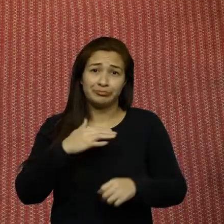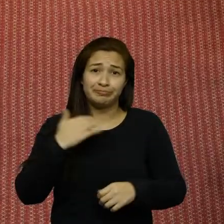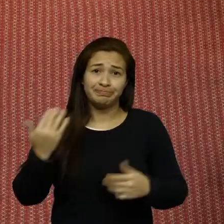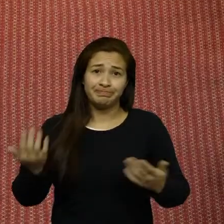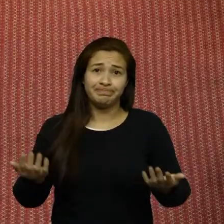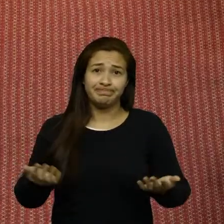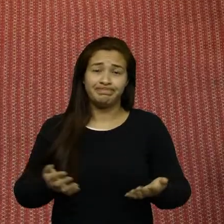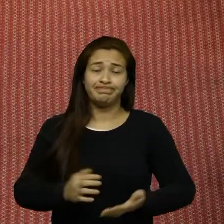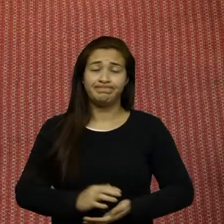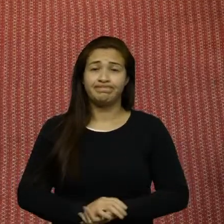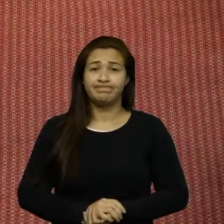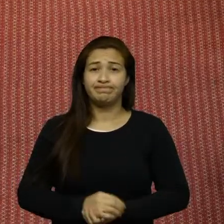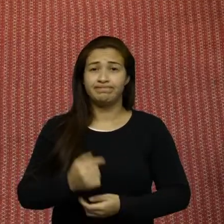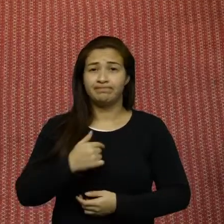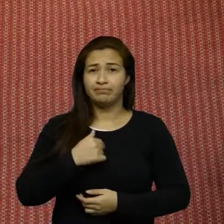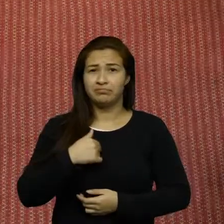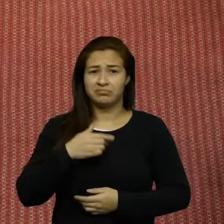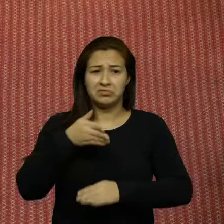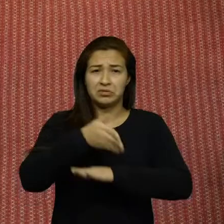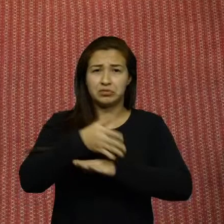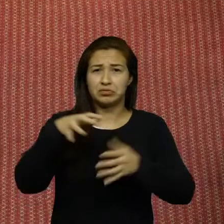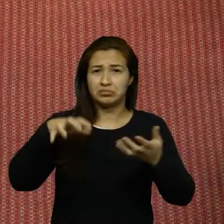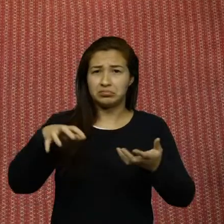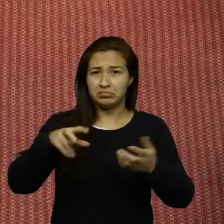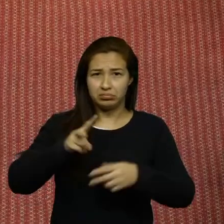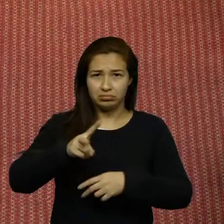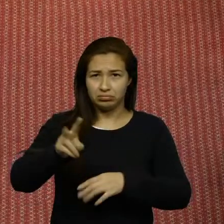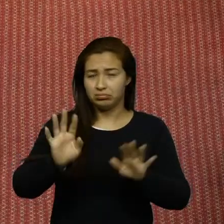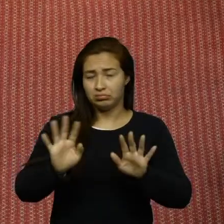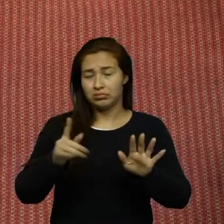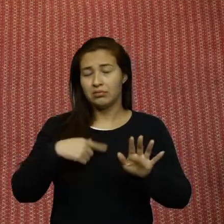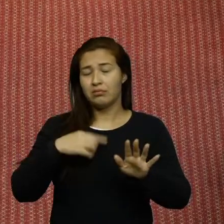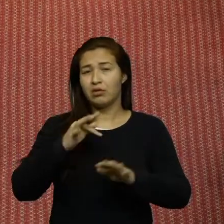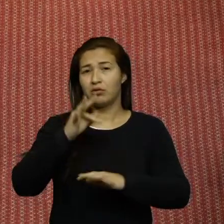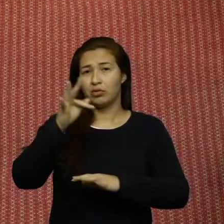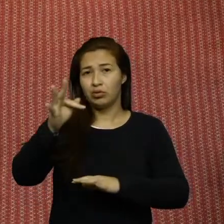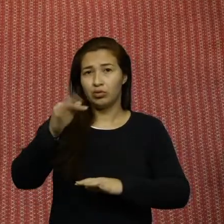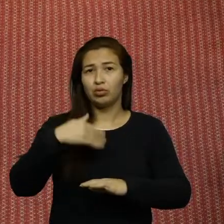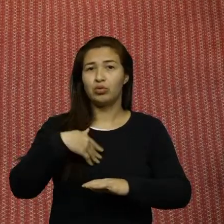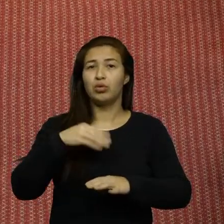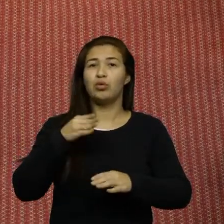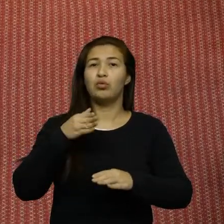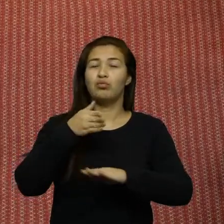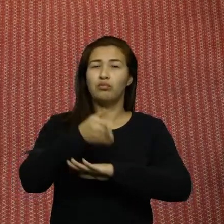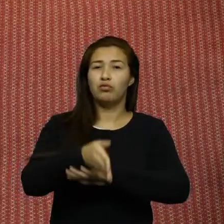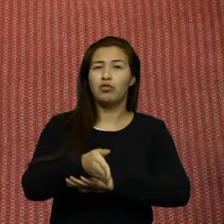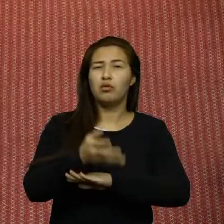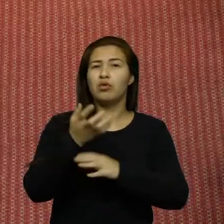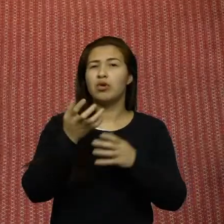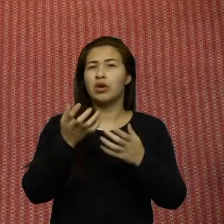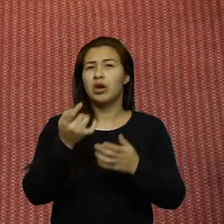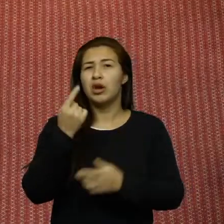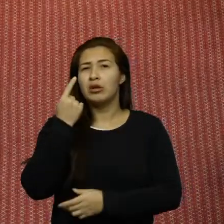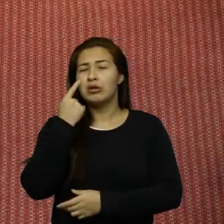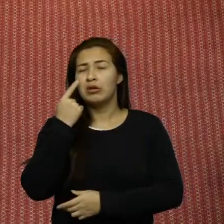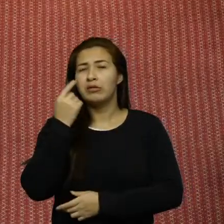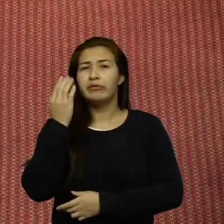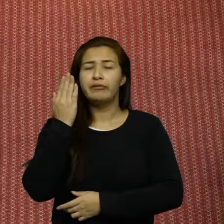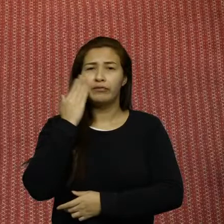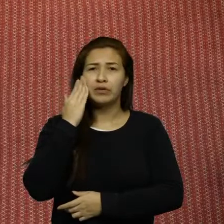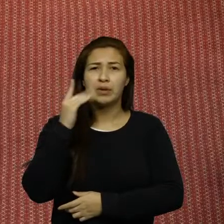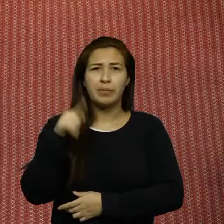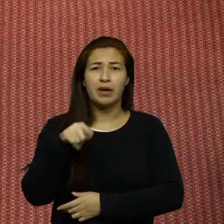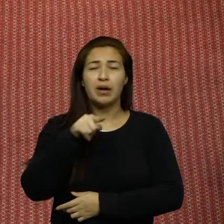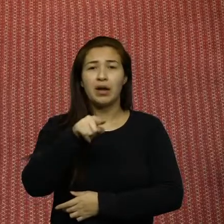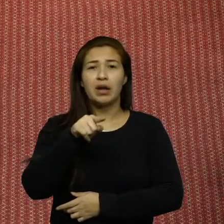pé naquele lugar e eu não vou tanto para Brasília como Vossa Excelência mas da próxima vez eu gostaria que o senhor levantasse uma informação se o STF vem de chapa